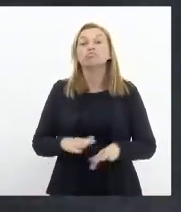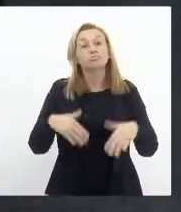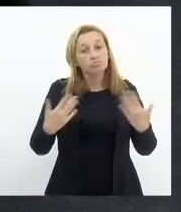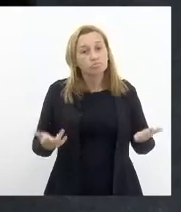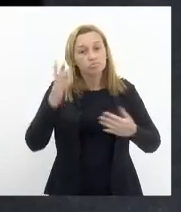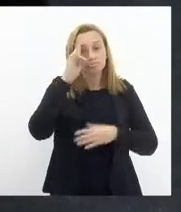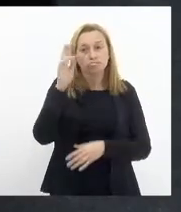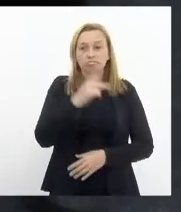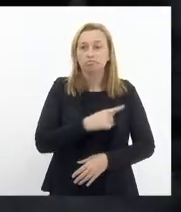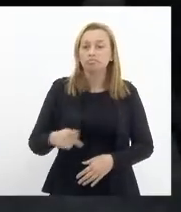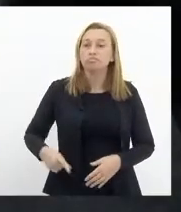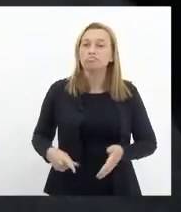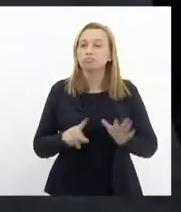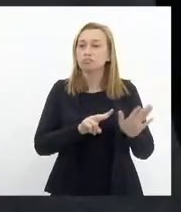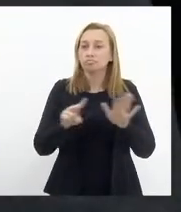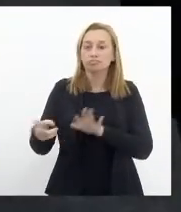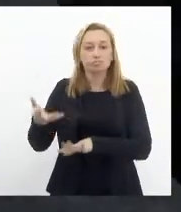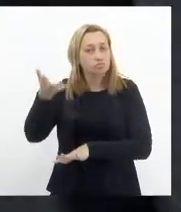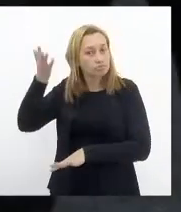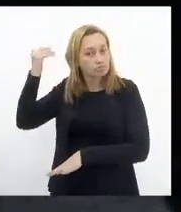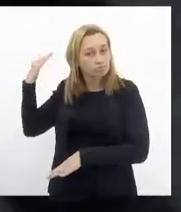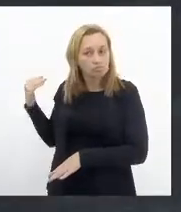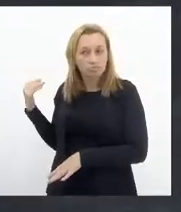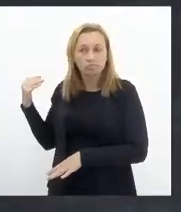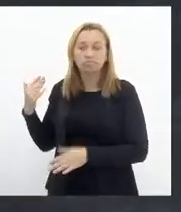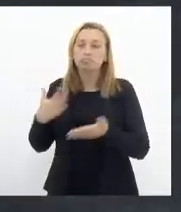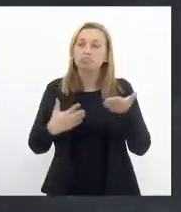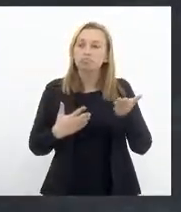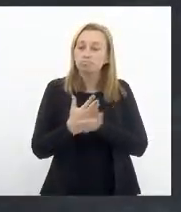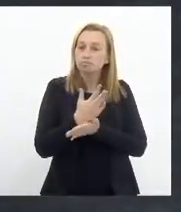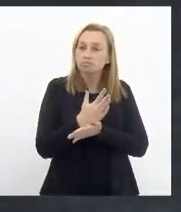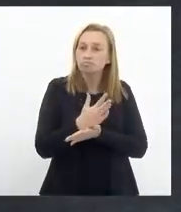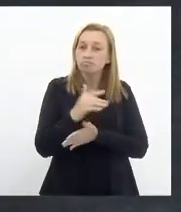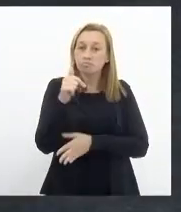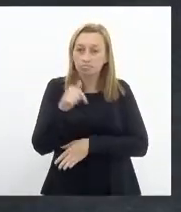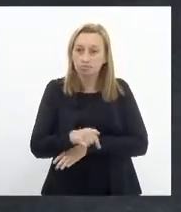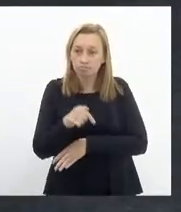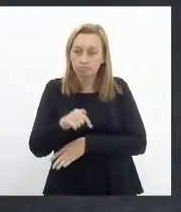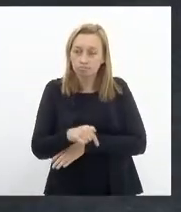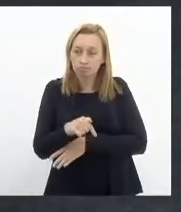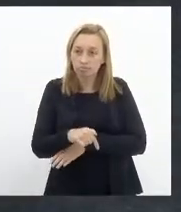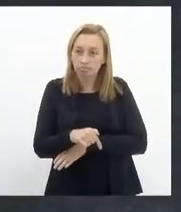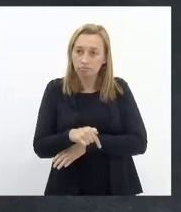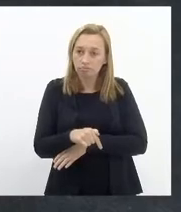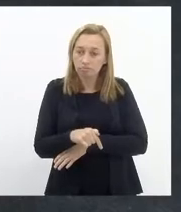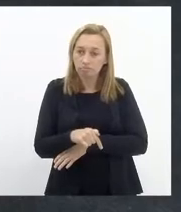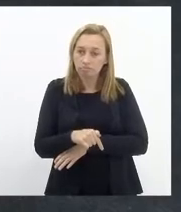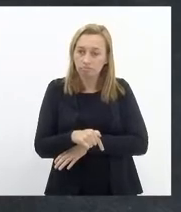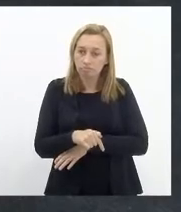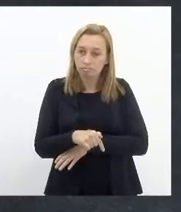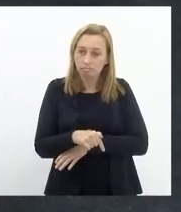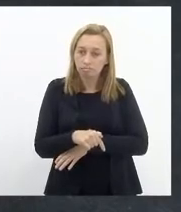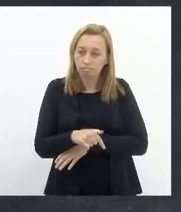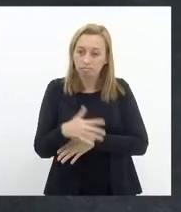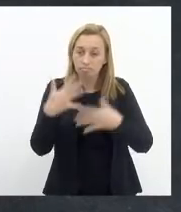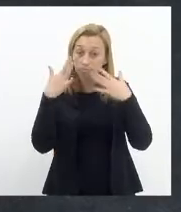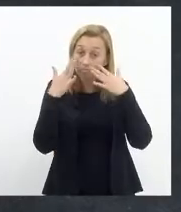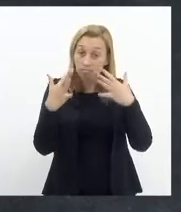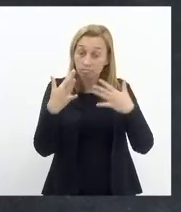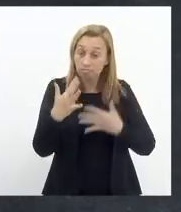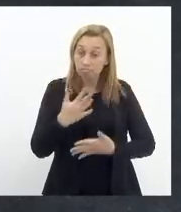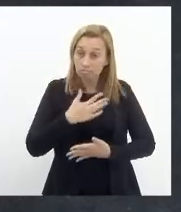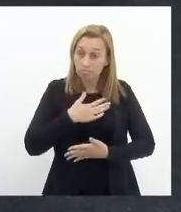senhor presidente na semana passada foi aprovado aqui para quem está me assistindo